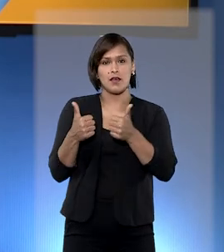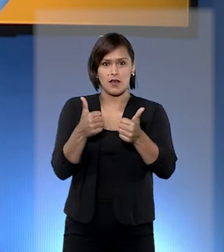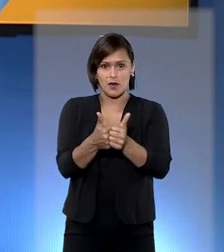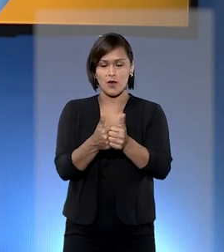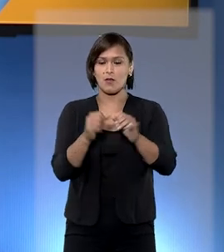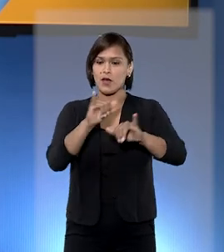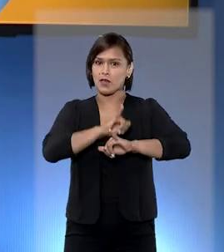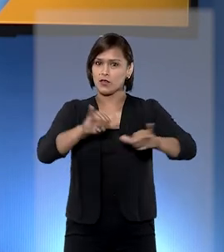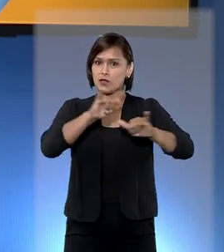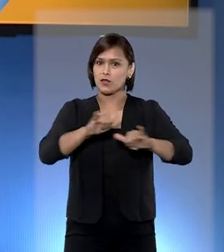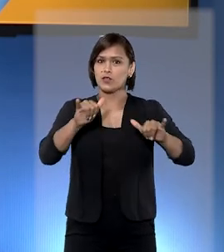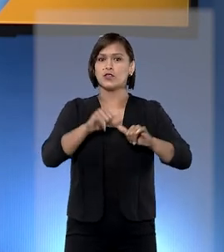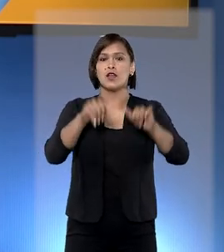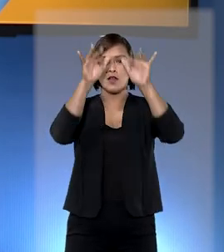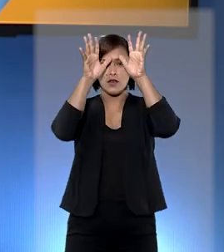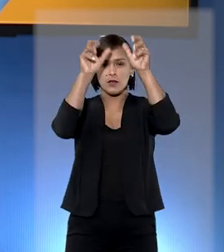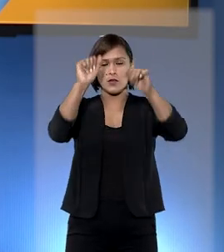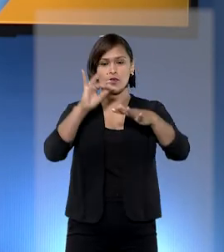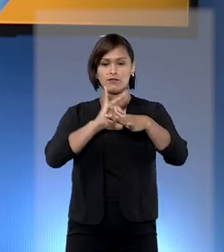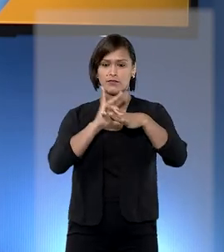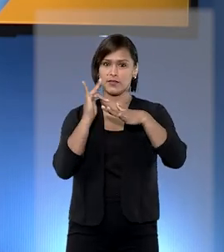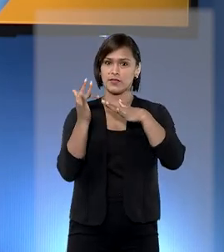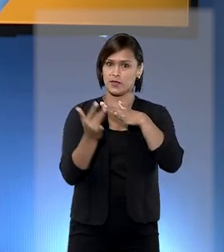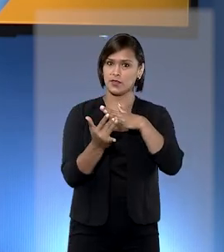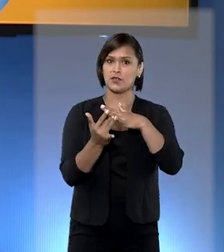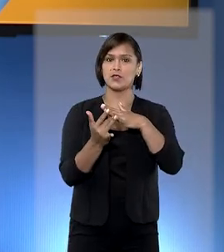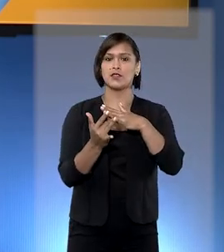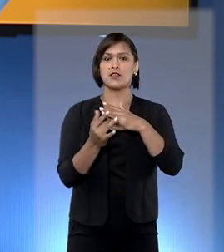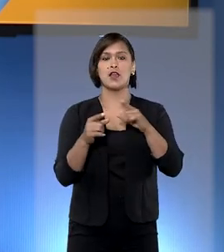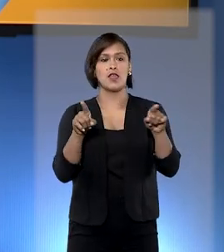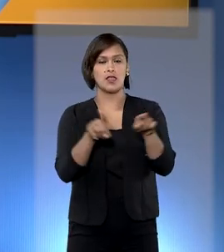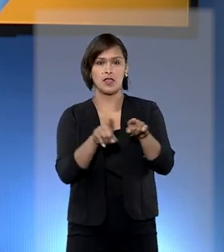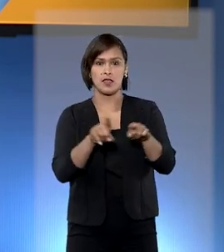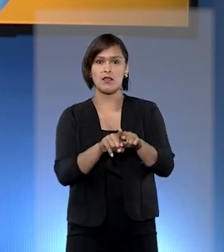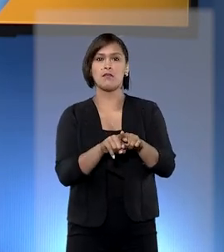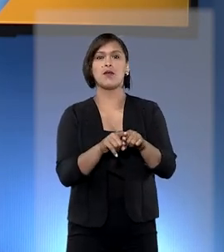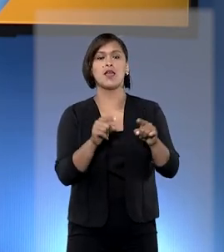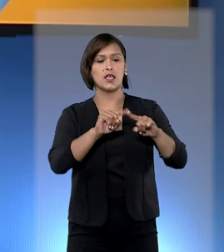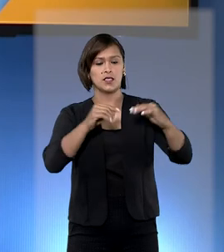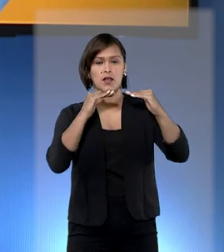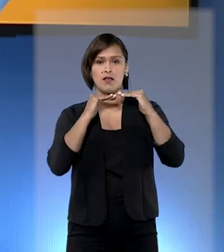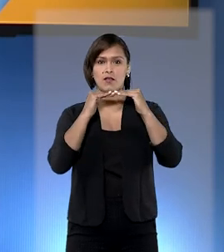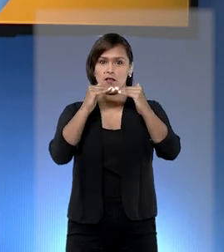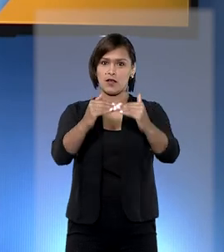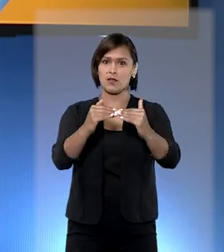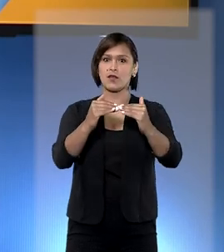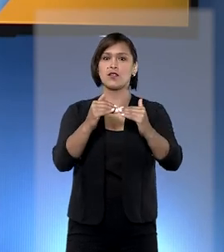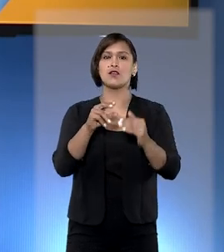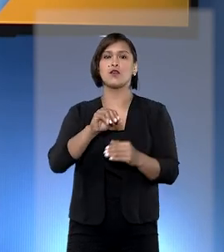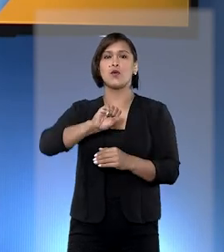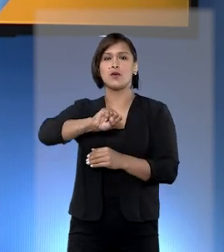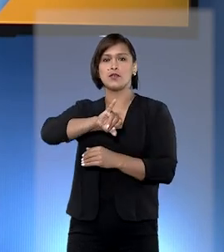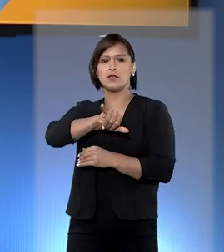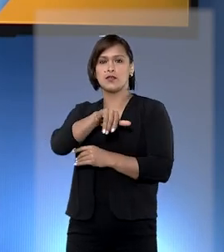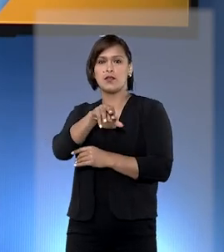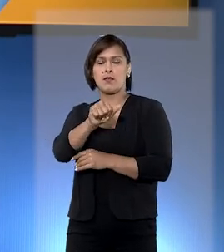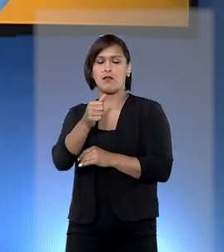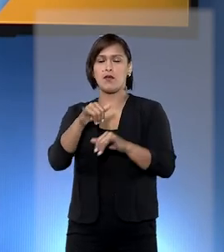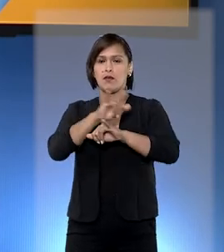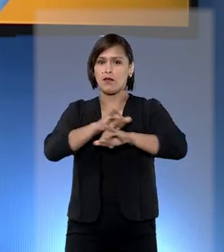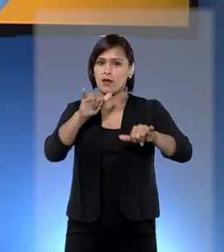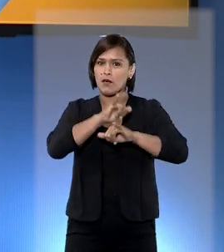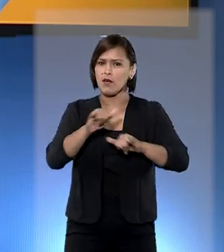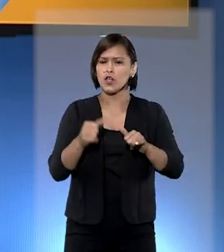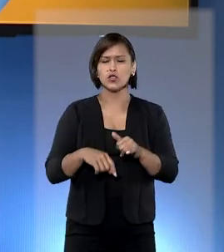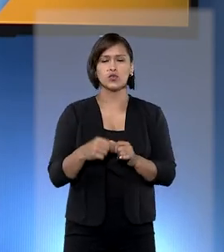Acompanhe as notícias do Tribunal nas nossas redes sociais. Nós também estamos nas plataformas de streaming, com reportagens